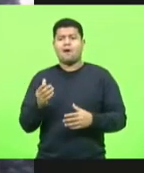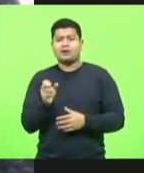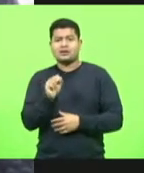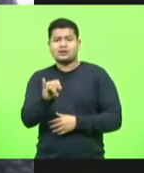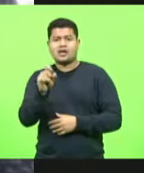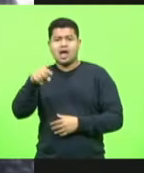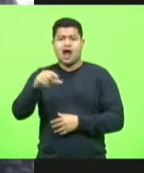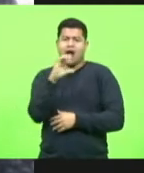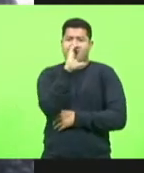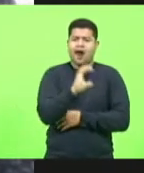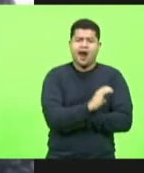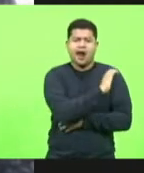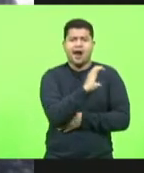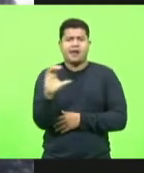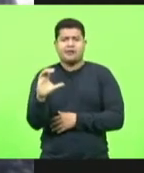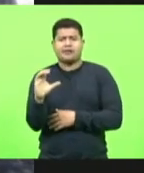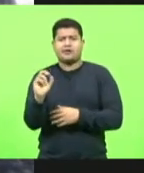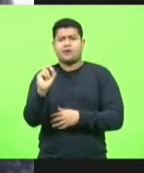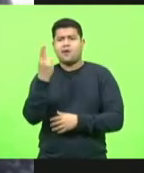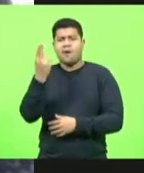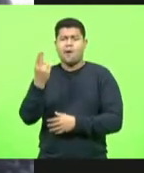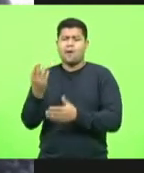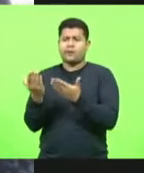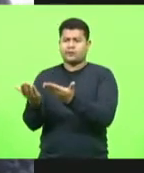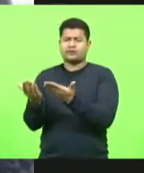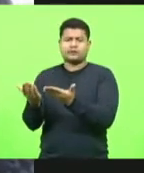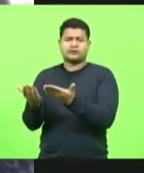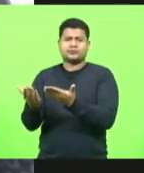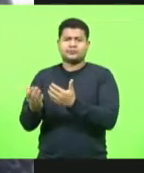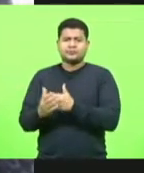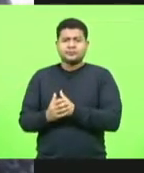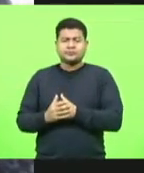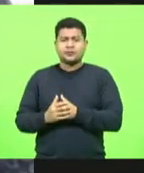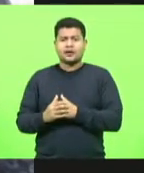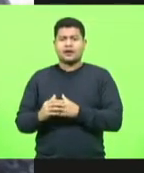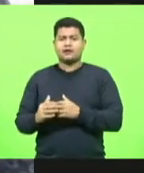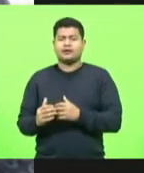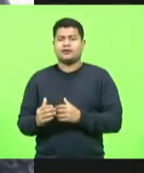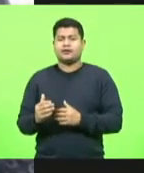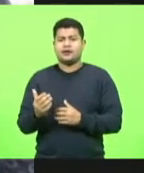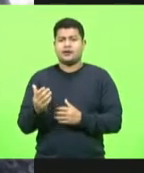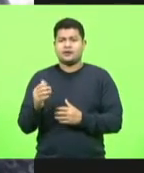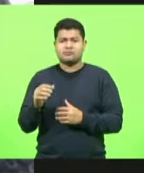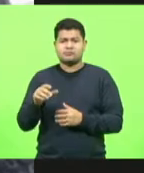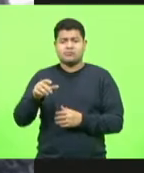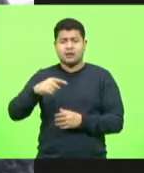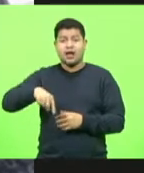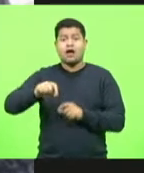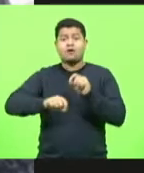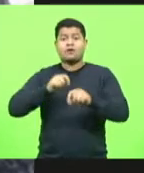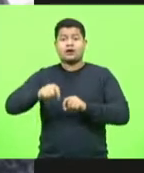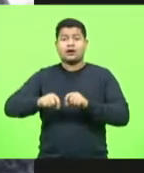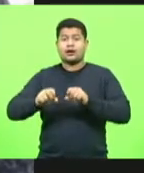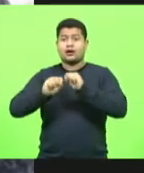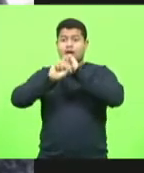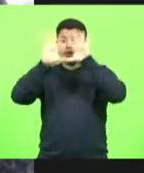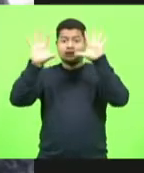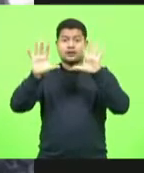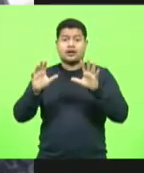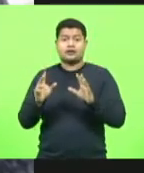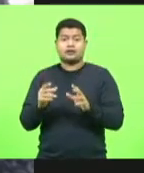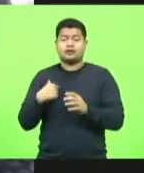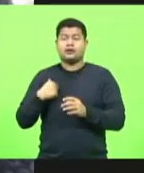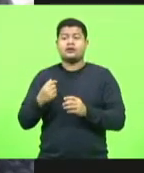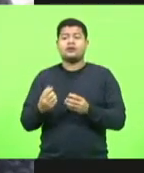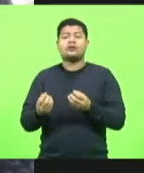católica ou ateísta, o que está aqui é efetivamente uma clara decisão de se manter ou de se evitar